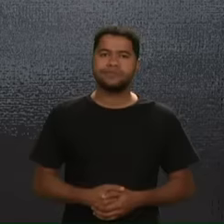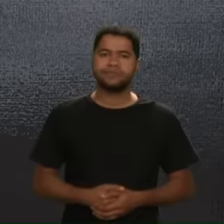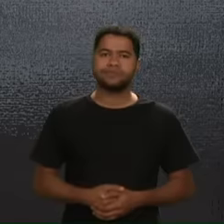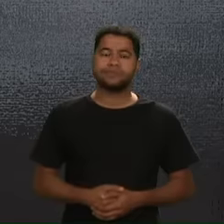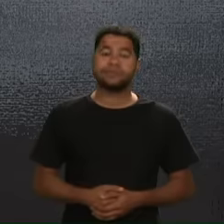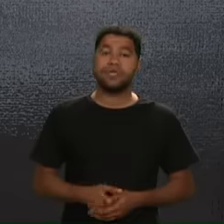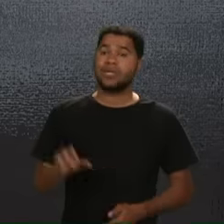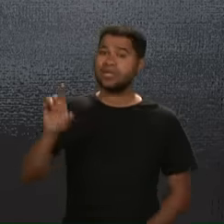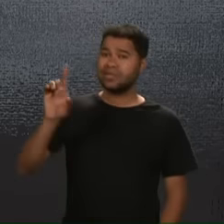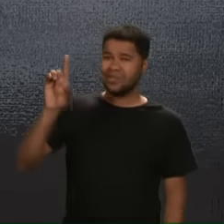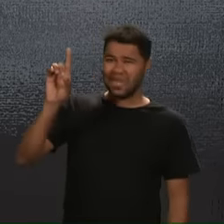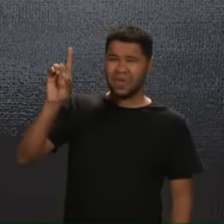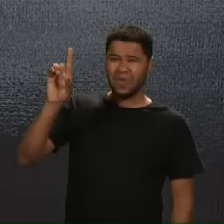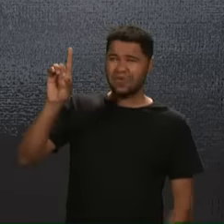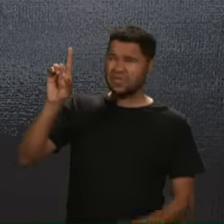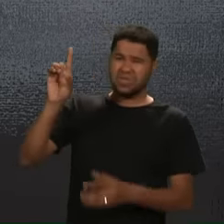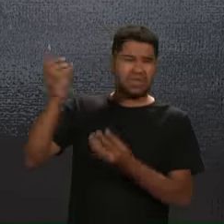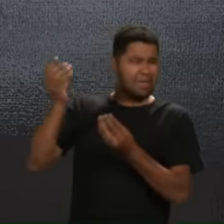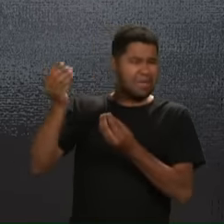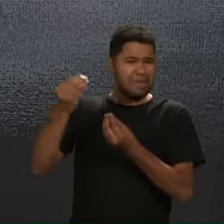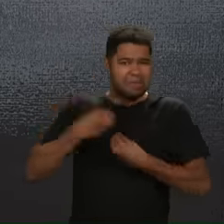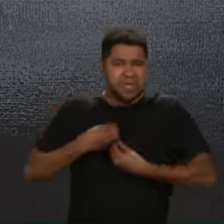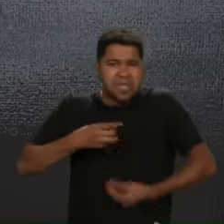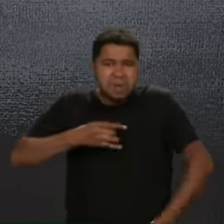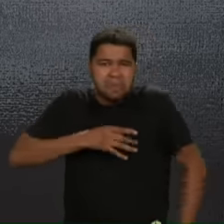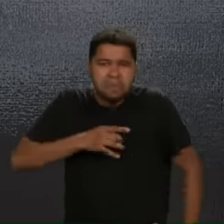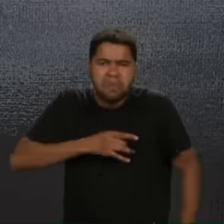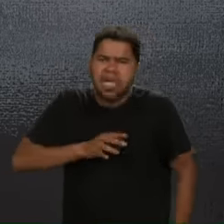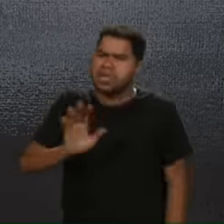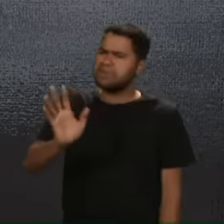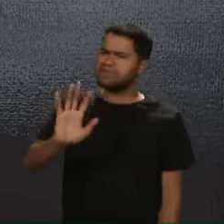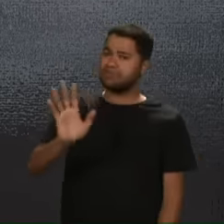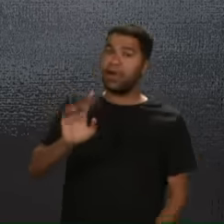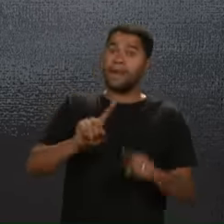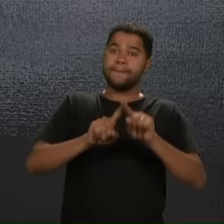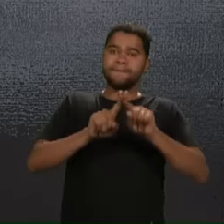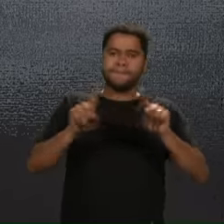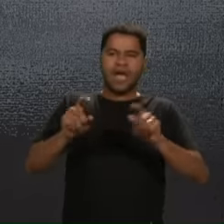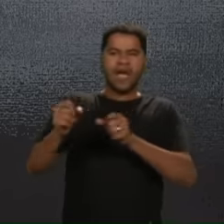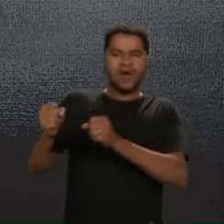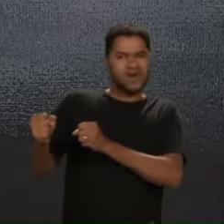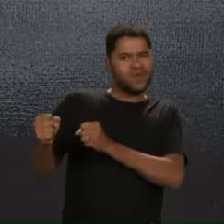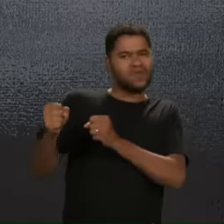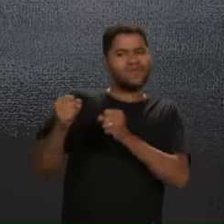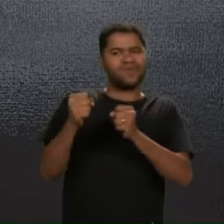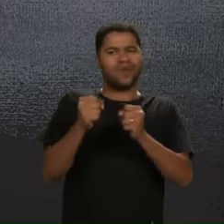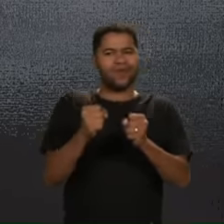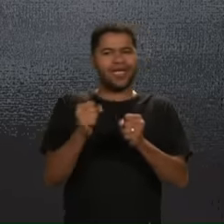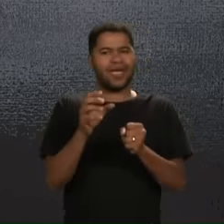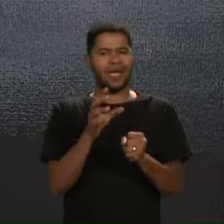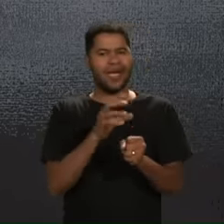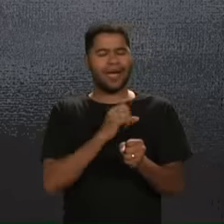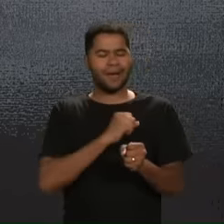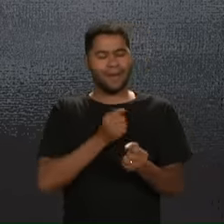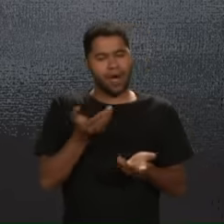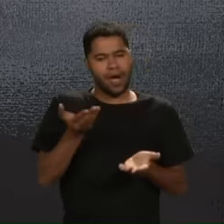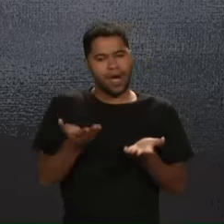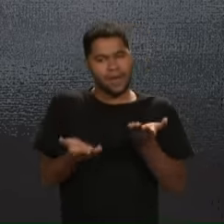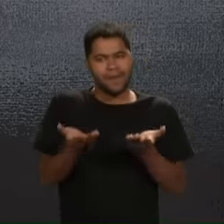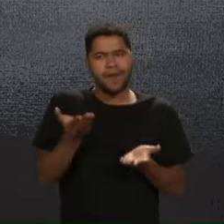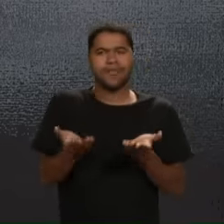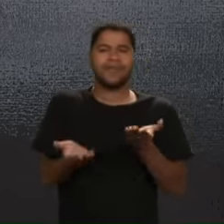Deus não nos deu O Espírito de covardia Mas de poder De amor E de